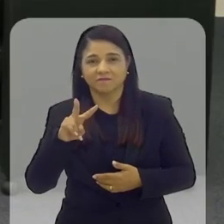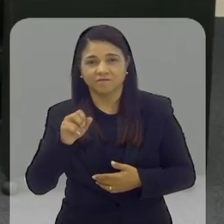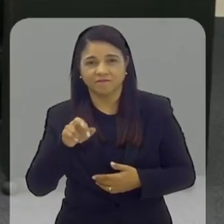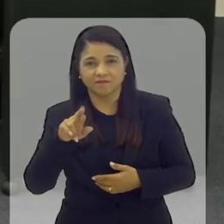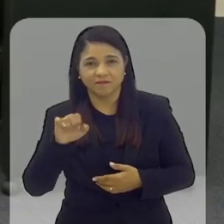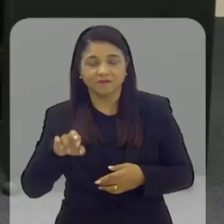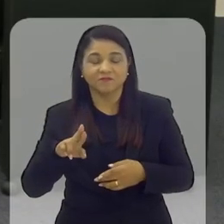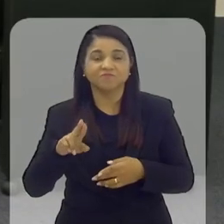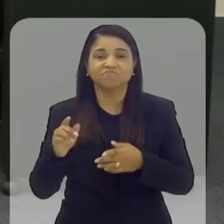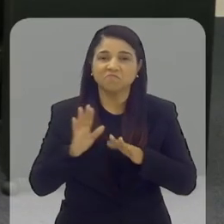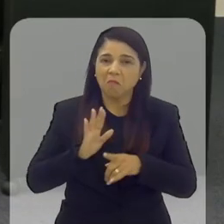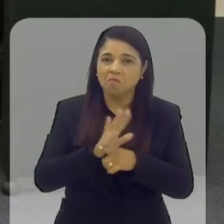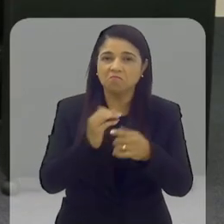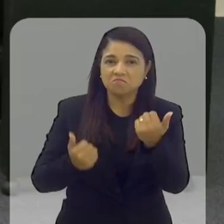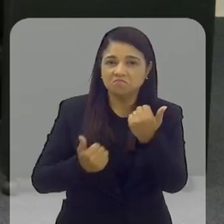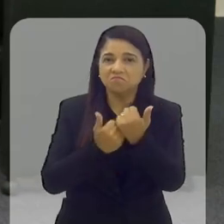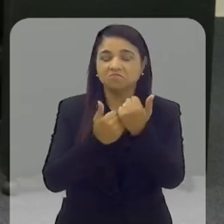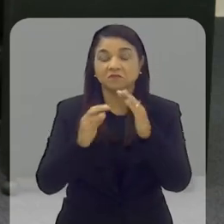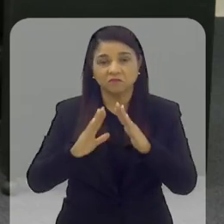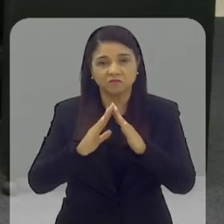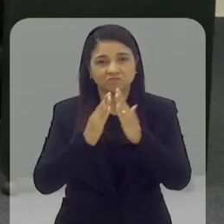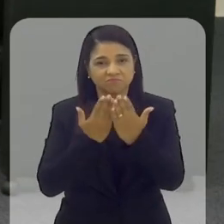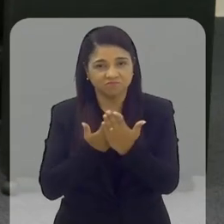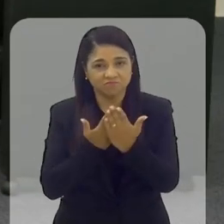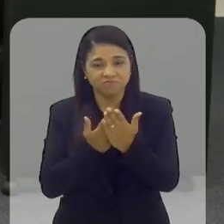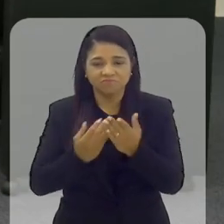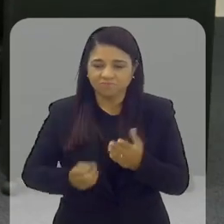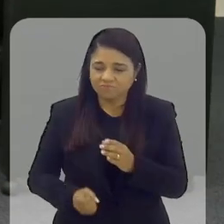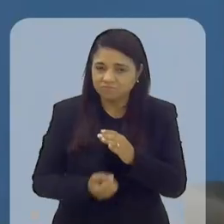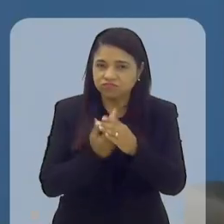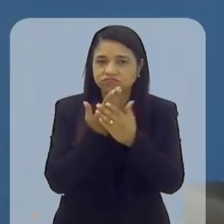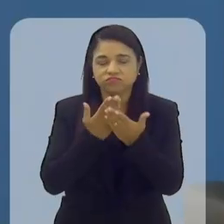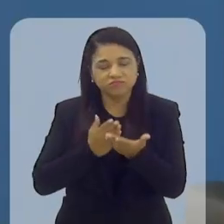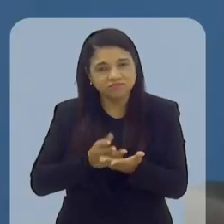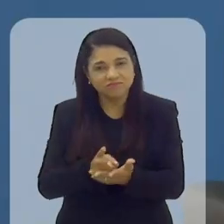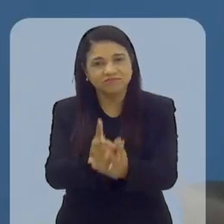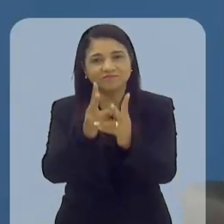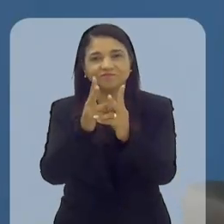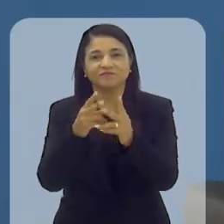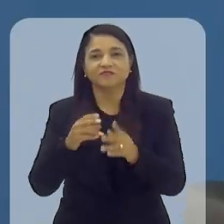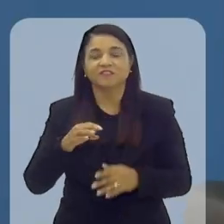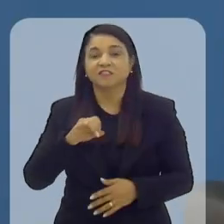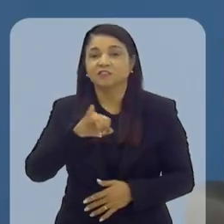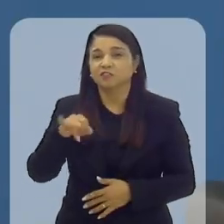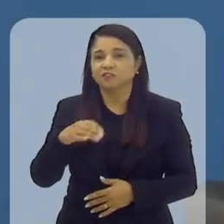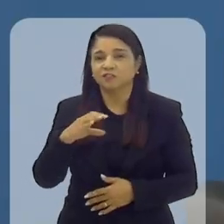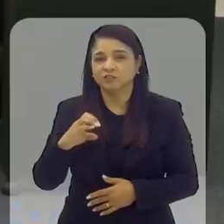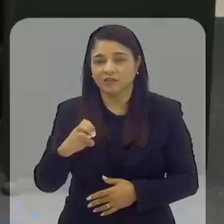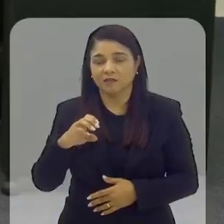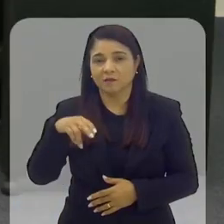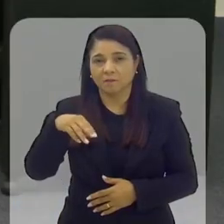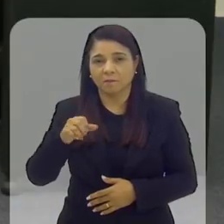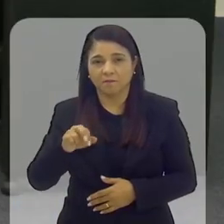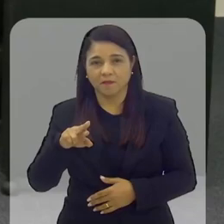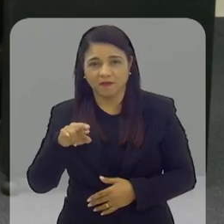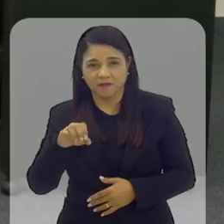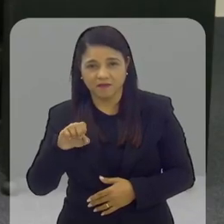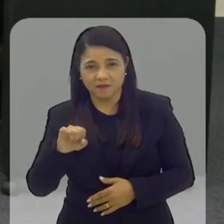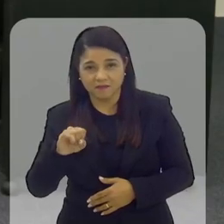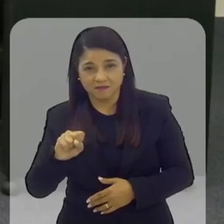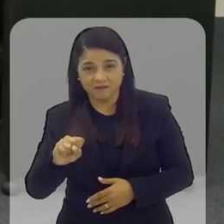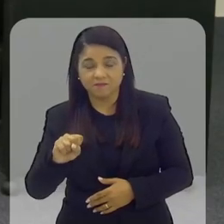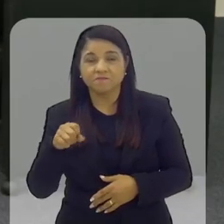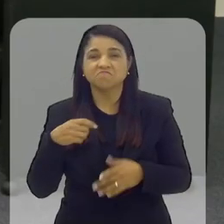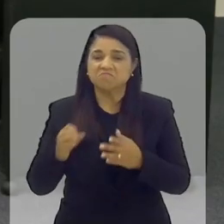nossa colaboradora, que segue aqui na escola desde a sua fundação. Jaque Marins, que participou da